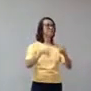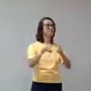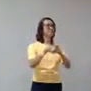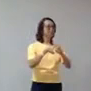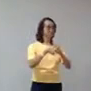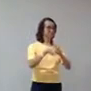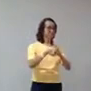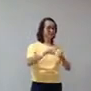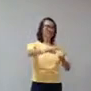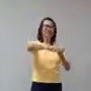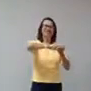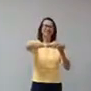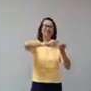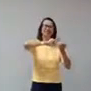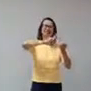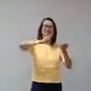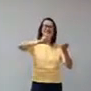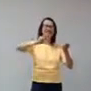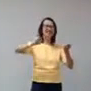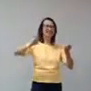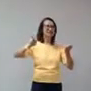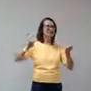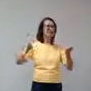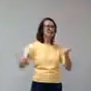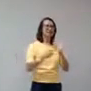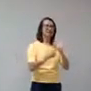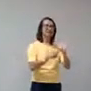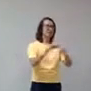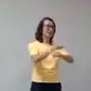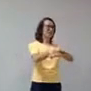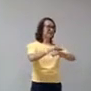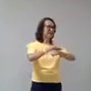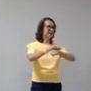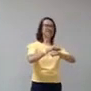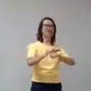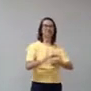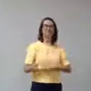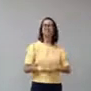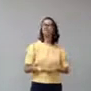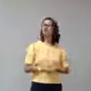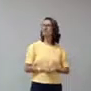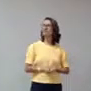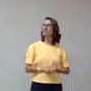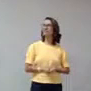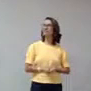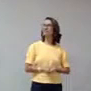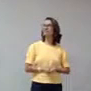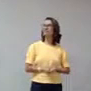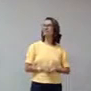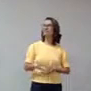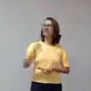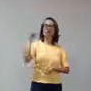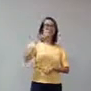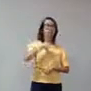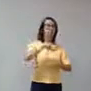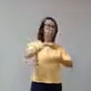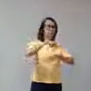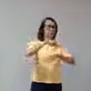diversidade de expressões de arte na mesma pessoa. Essa ele fez em Portugal.